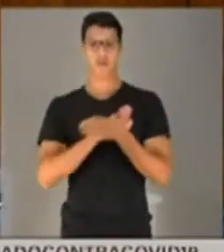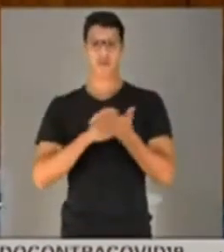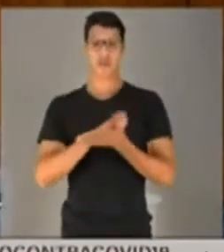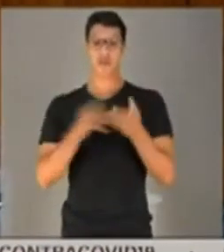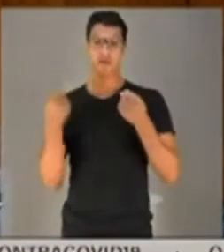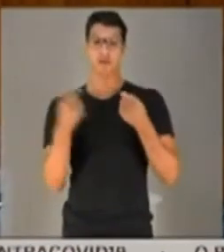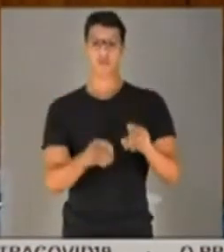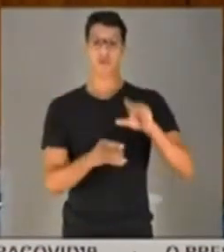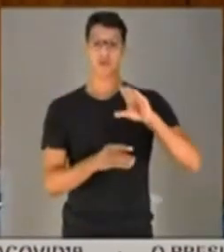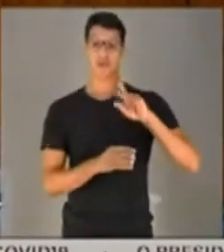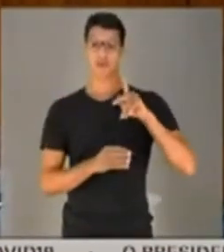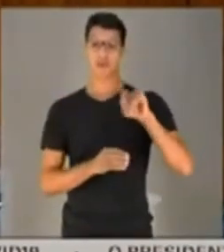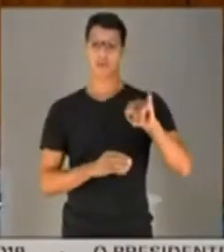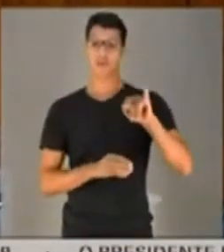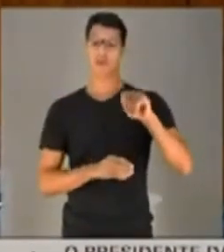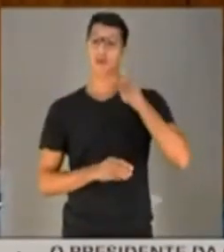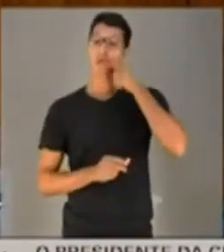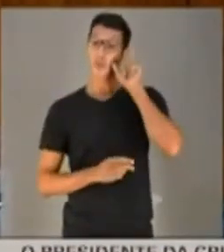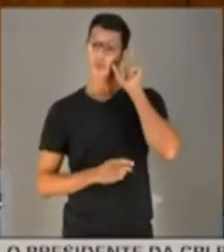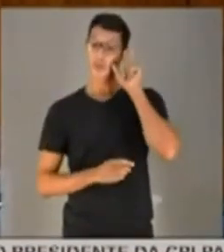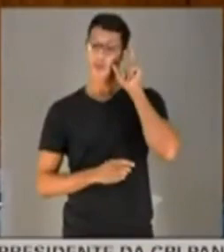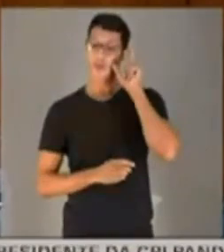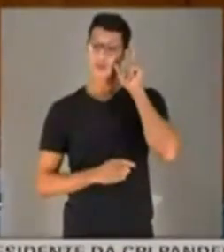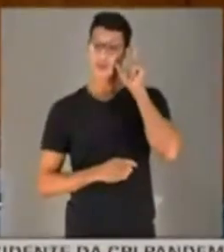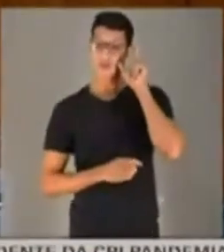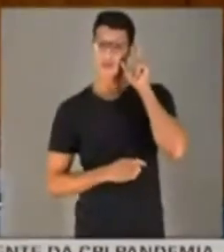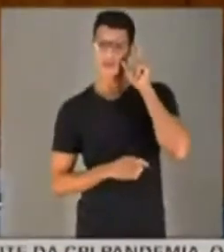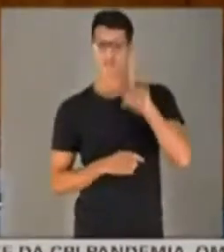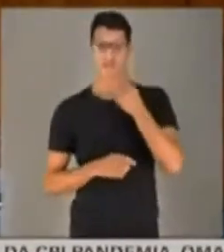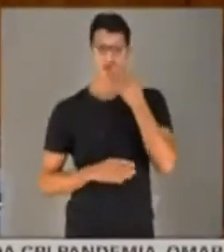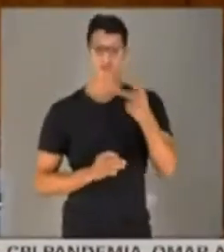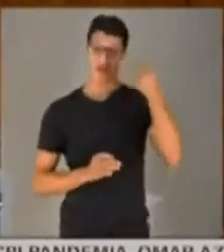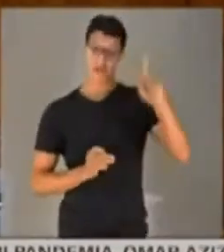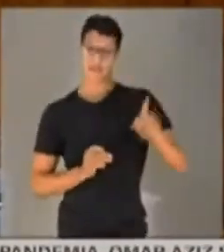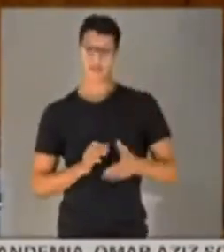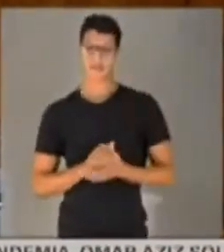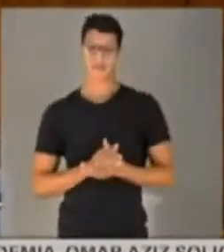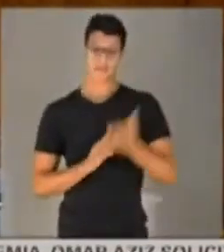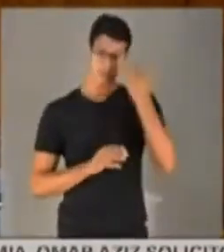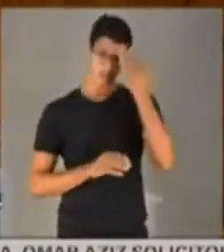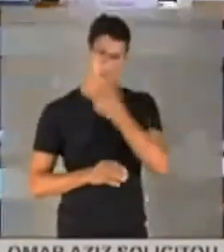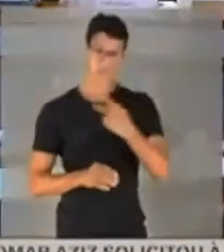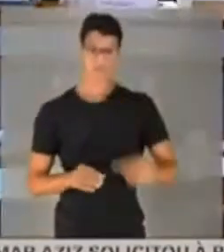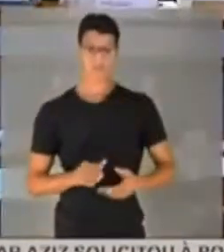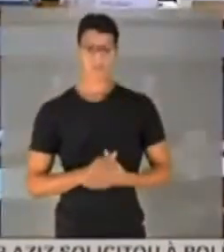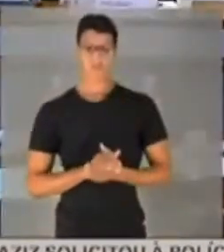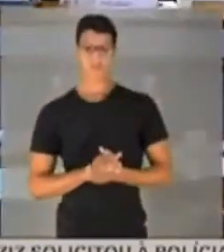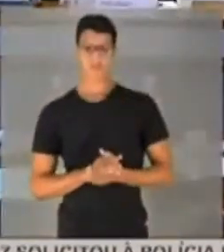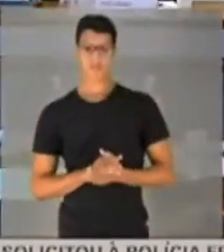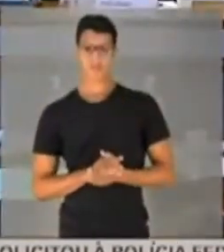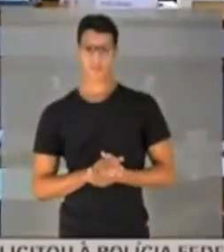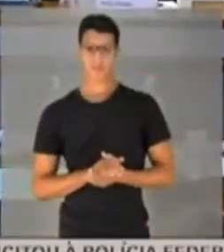a CPI ontem na fala dele. Obrigado, presidente. Obrigado.